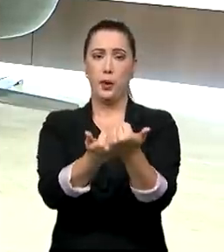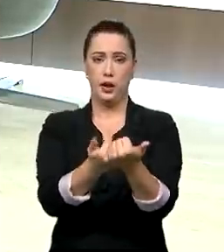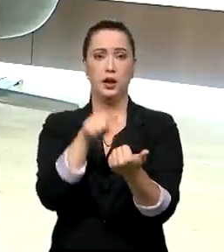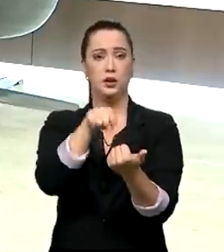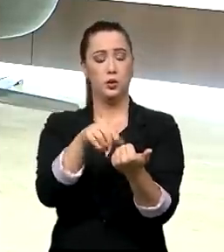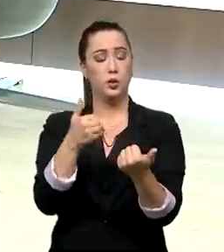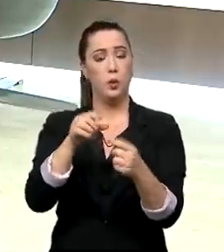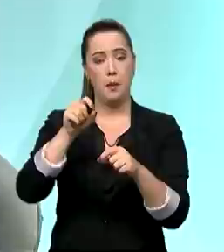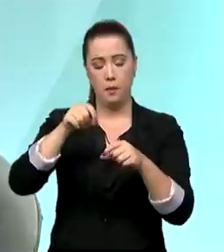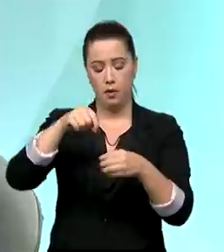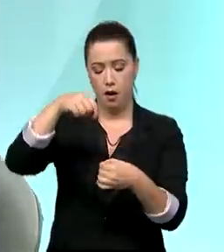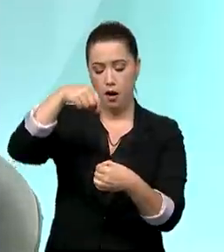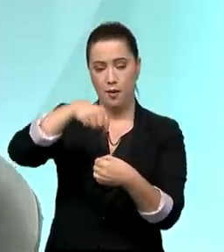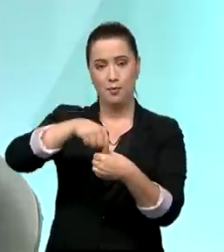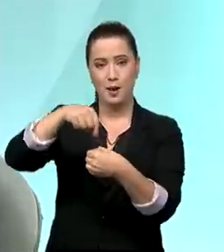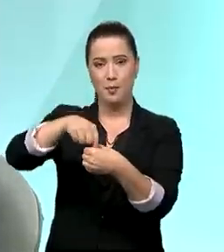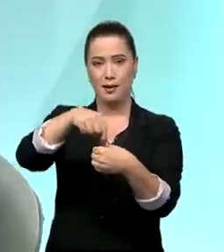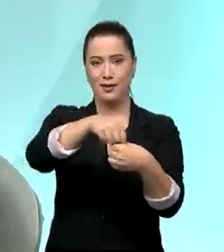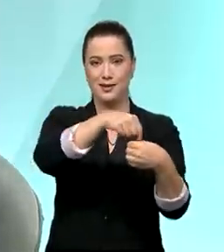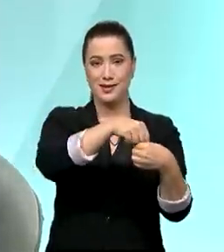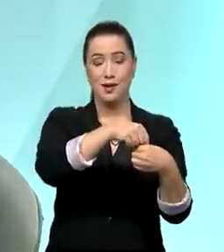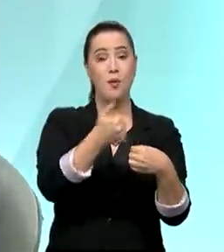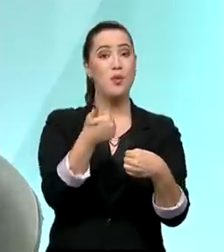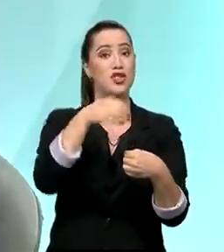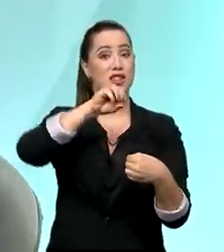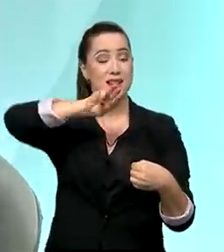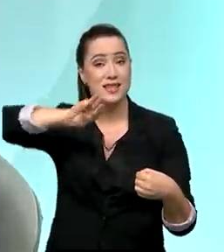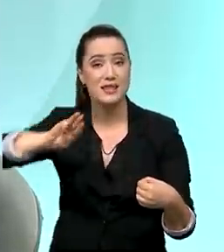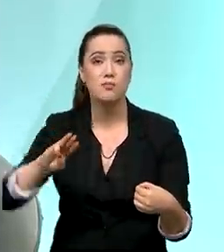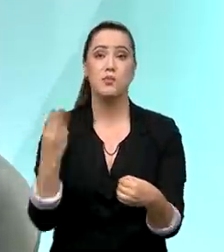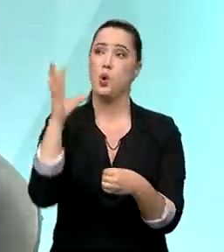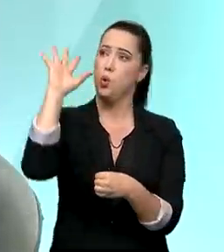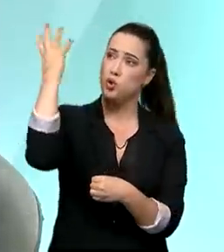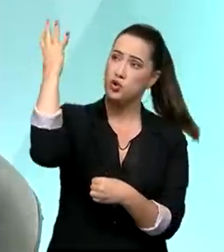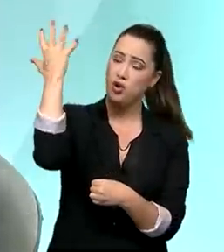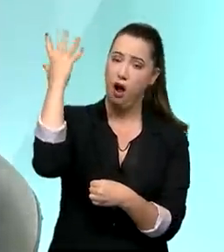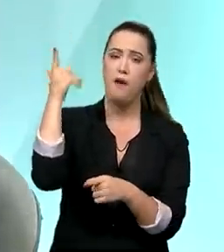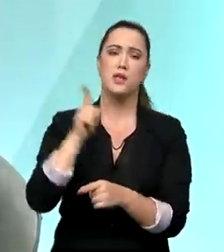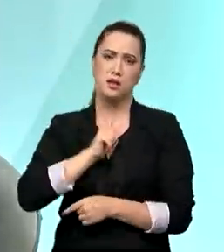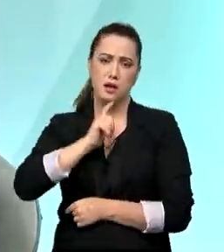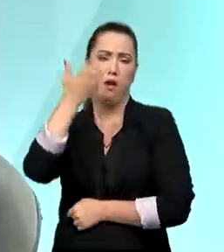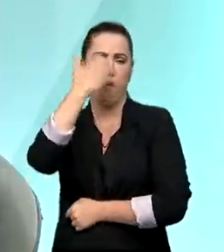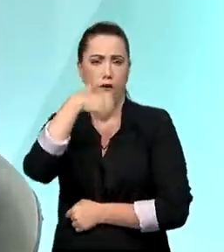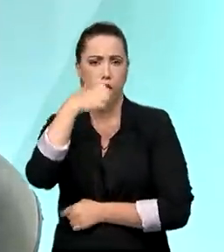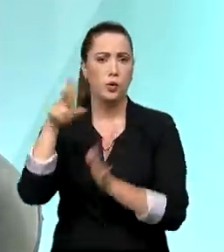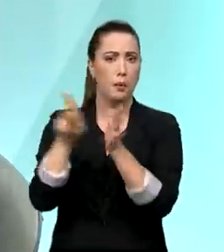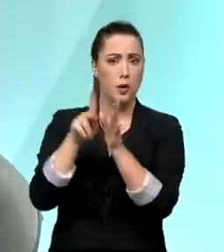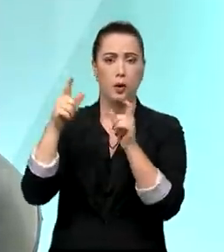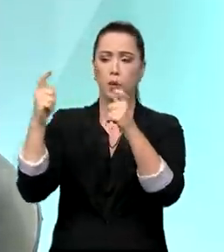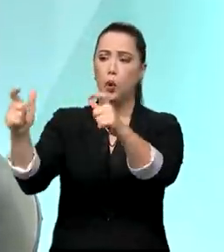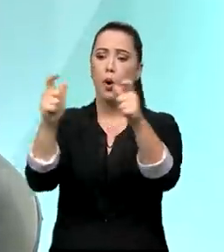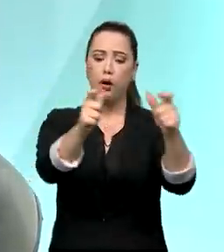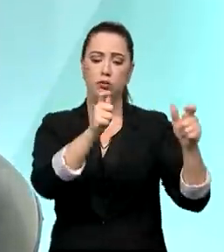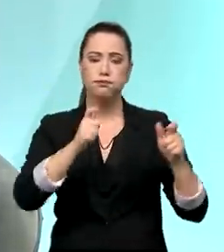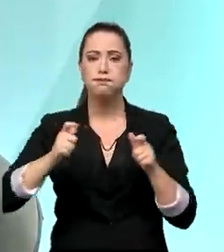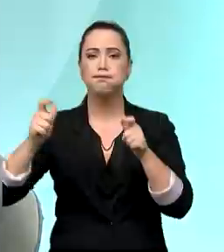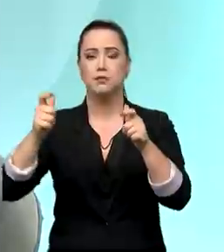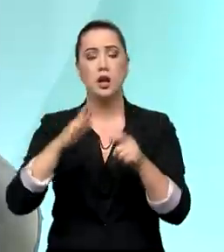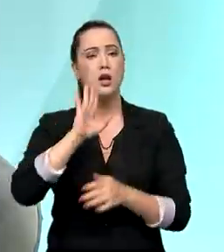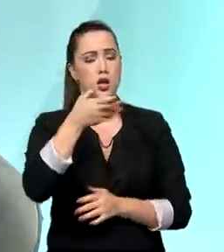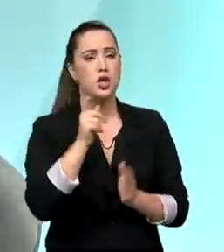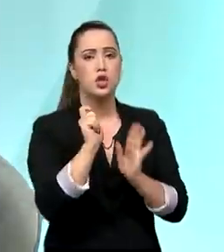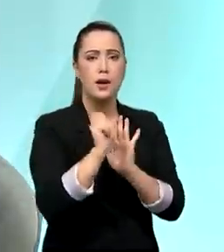10 milhões de árvores frutíferas e das regiões. Já assinamos, de fato, ao redor de 3